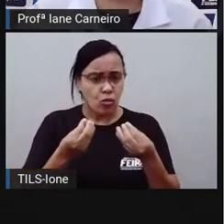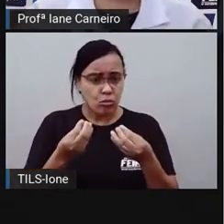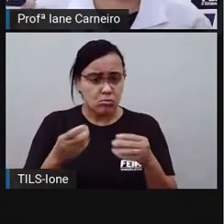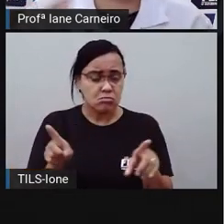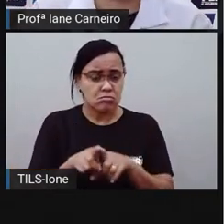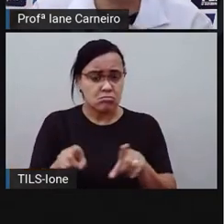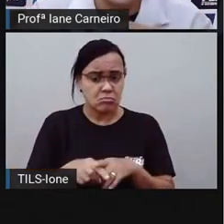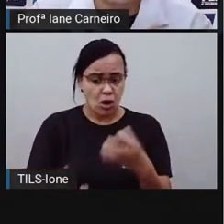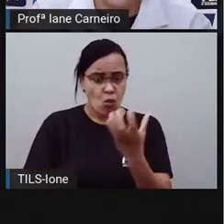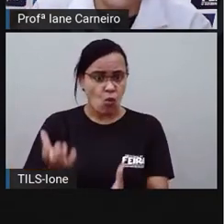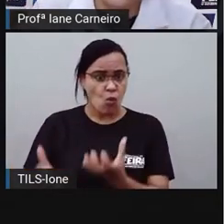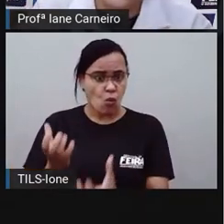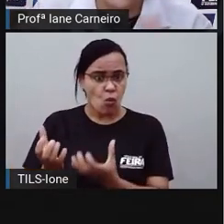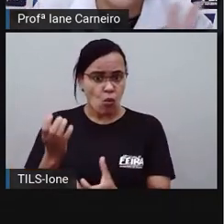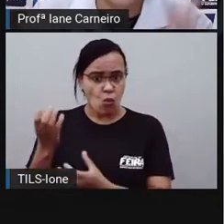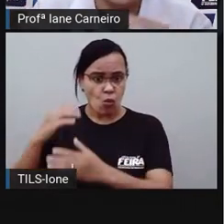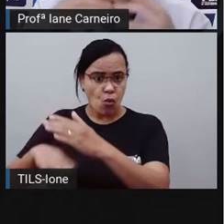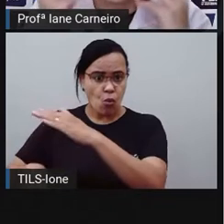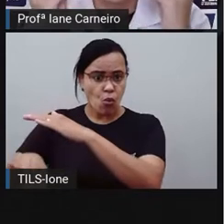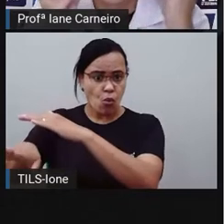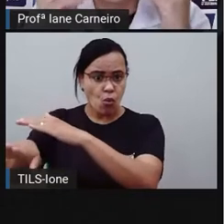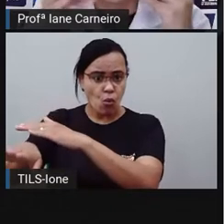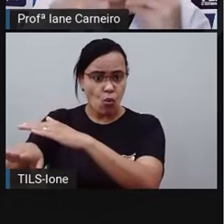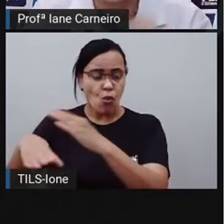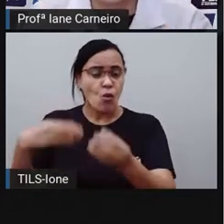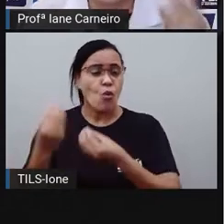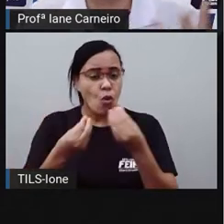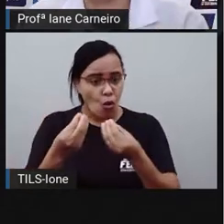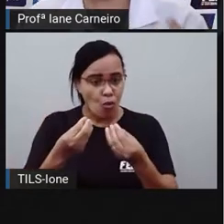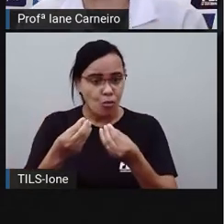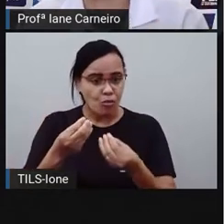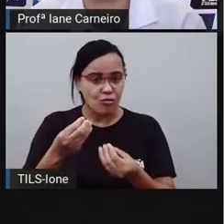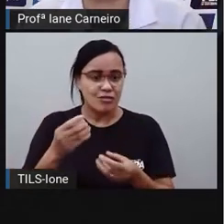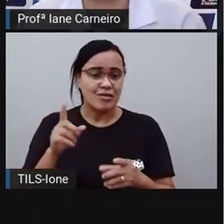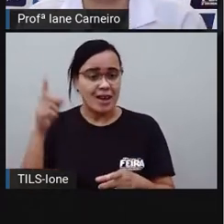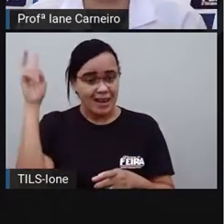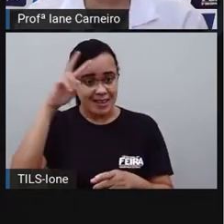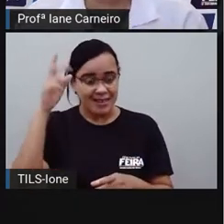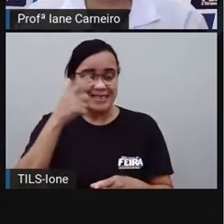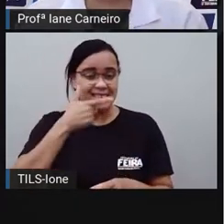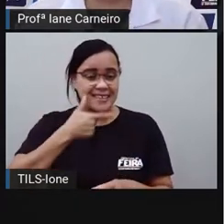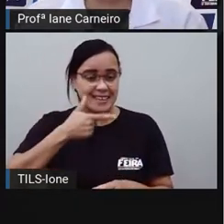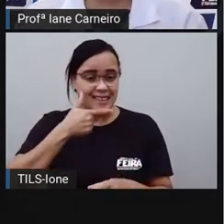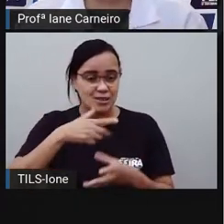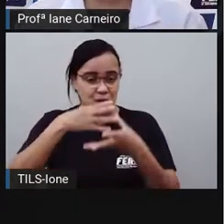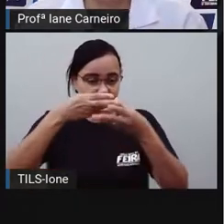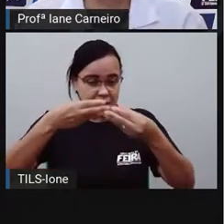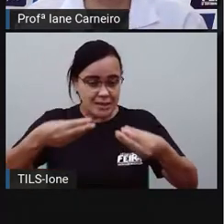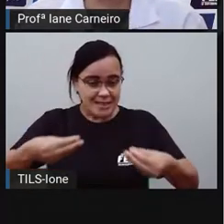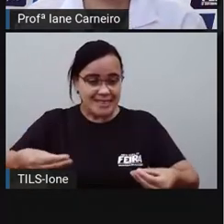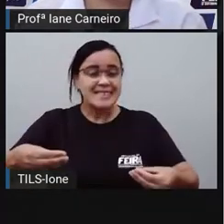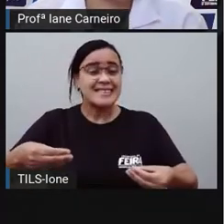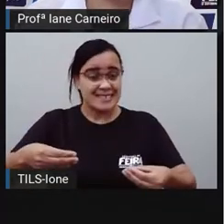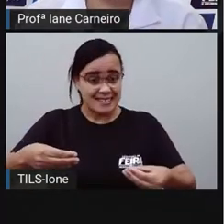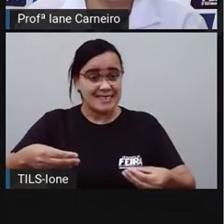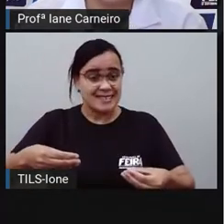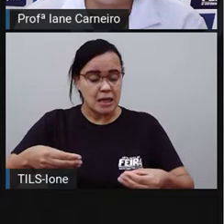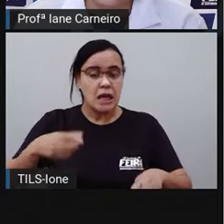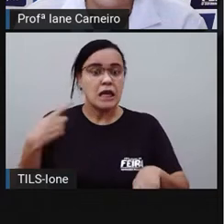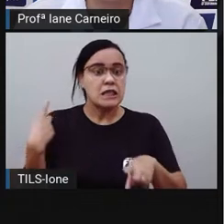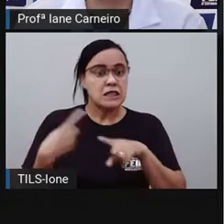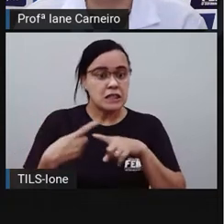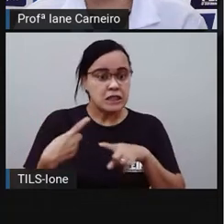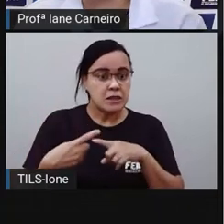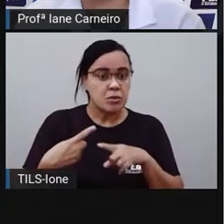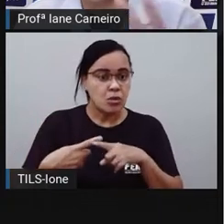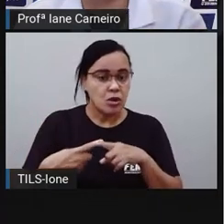é uma receita que a gente leva lá no forno, pra o queijinho derreter e tudo mais. E também tem o valor de calorias,